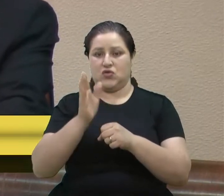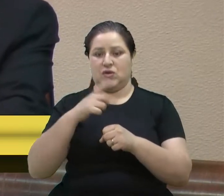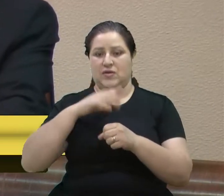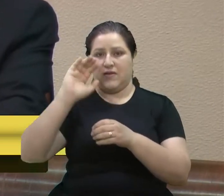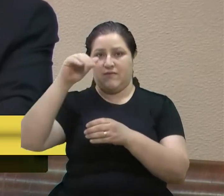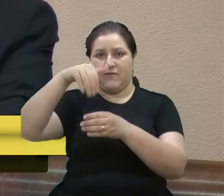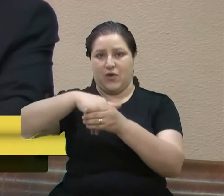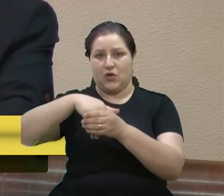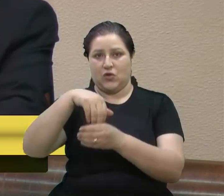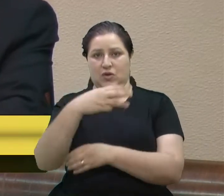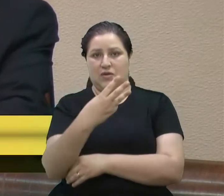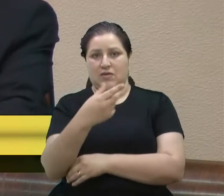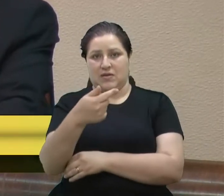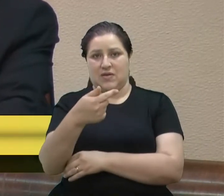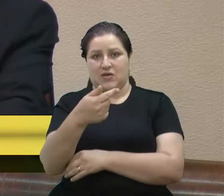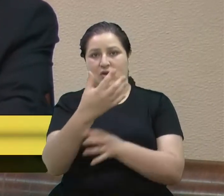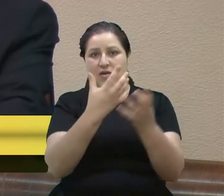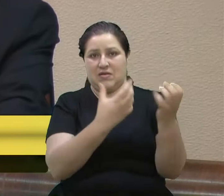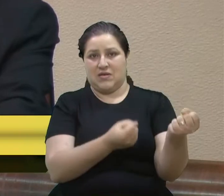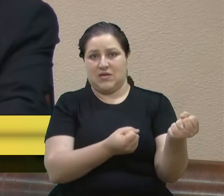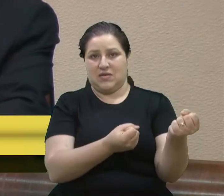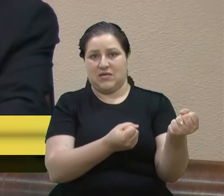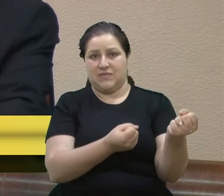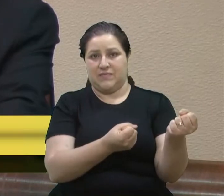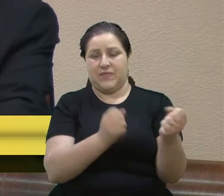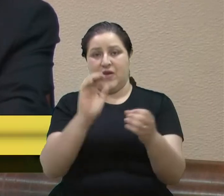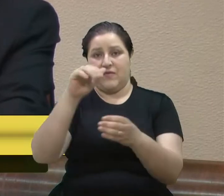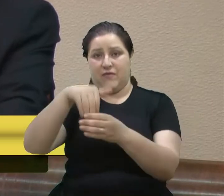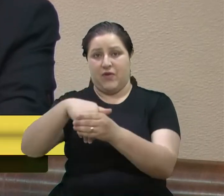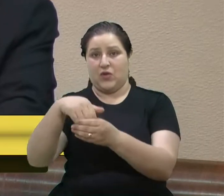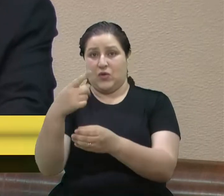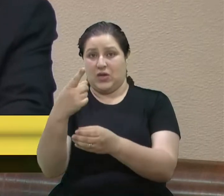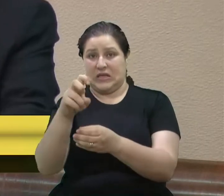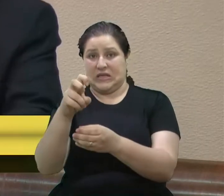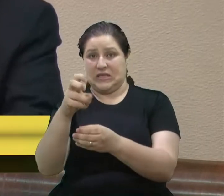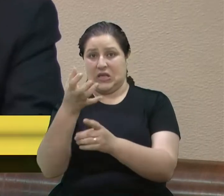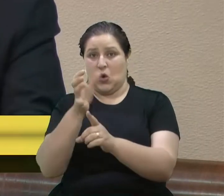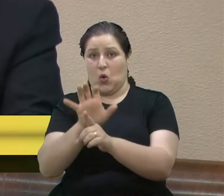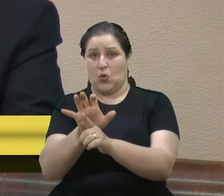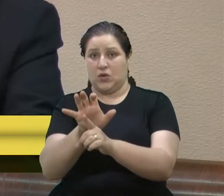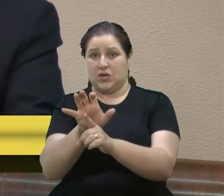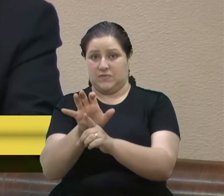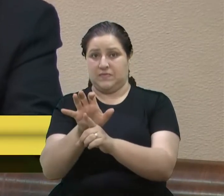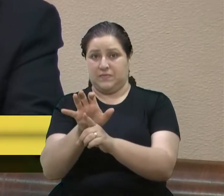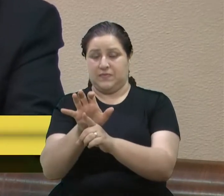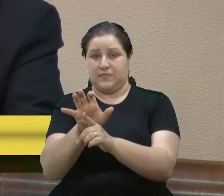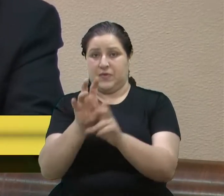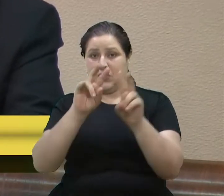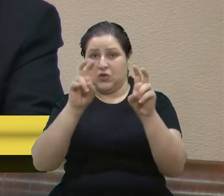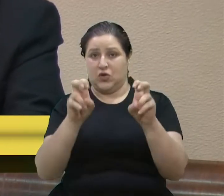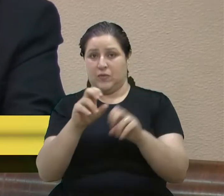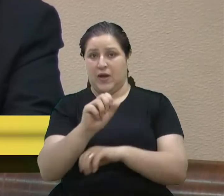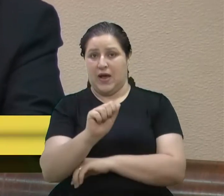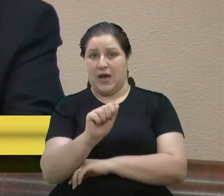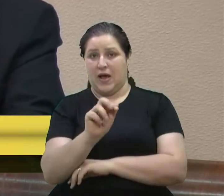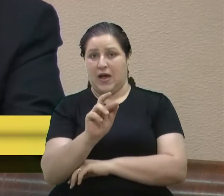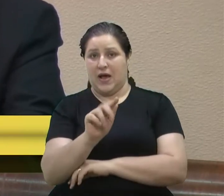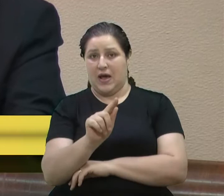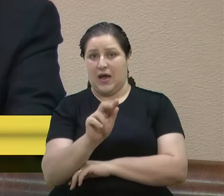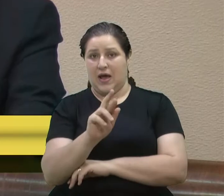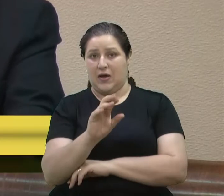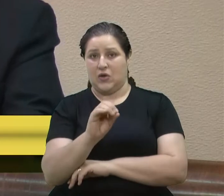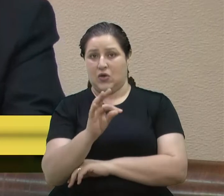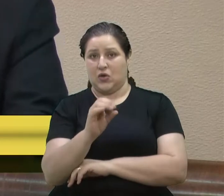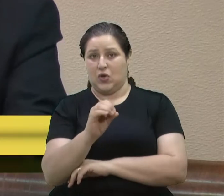favoráveis e 15 contrários. A observação que se faz é que os parlamentares,